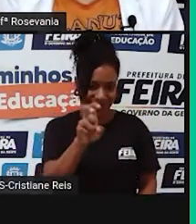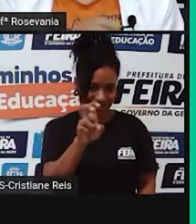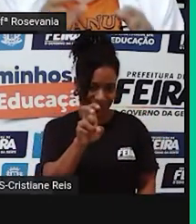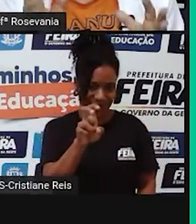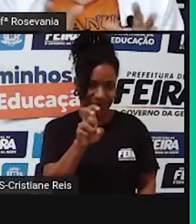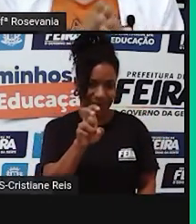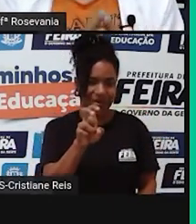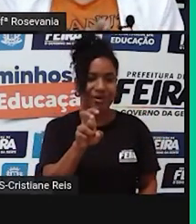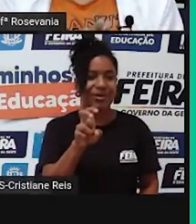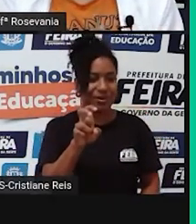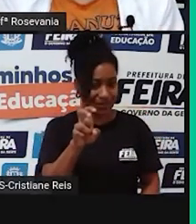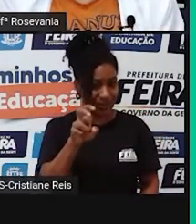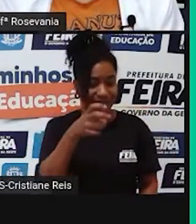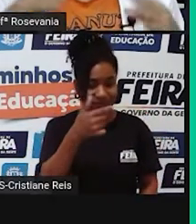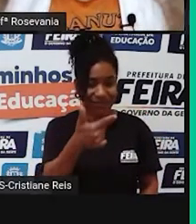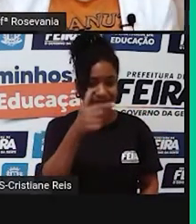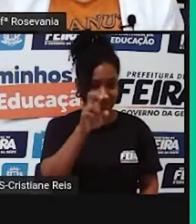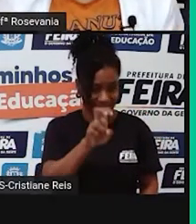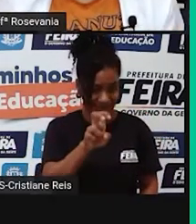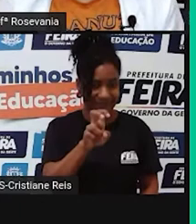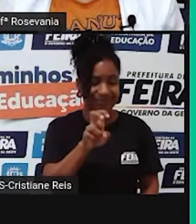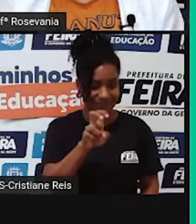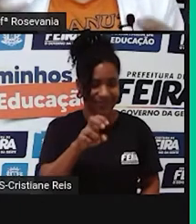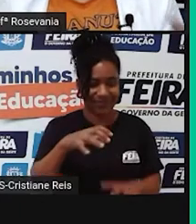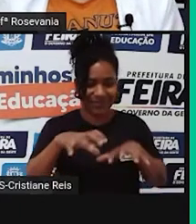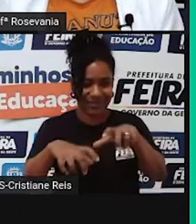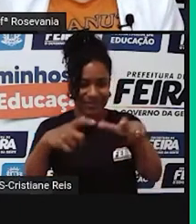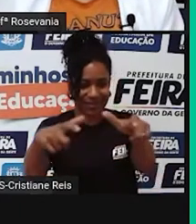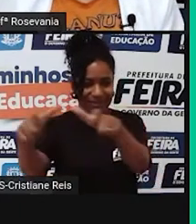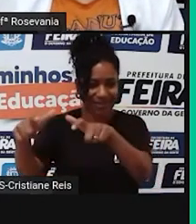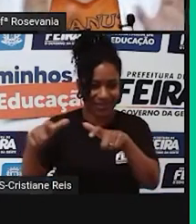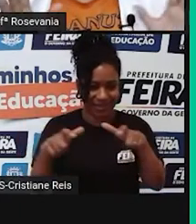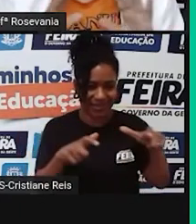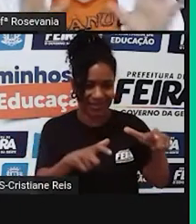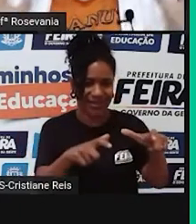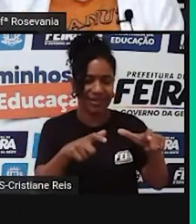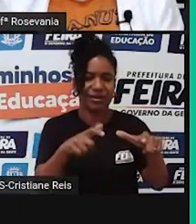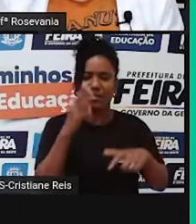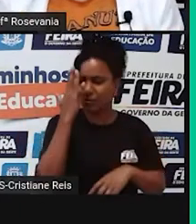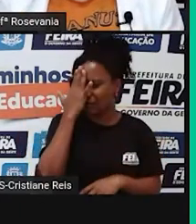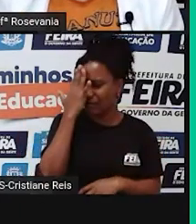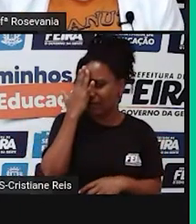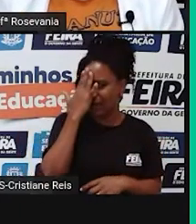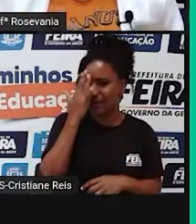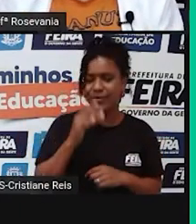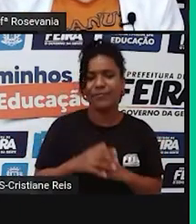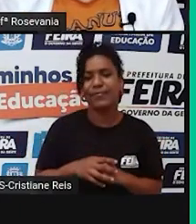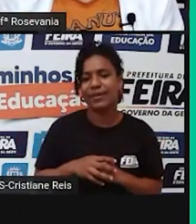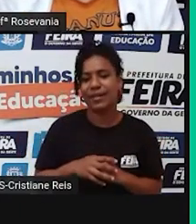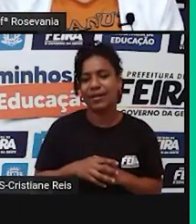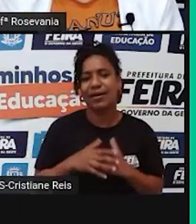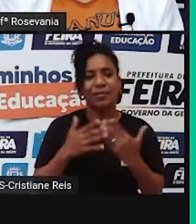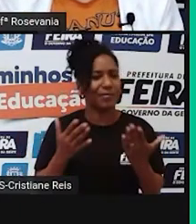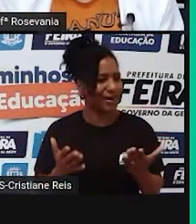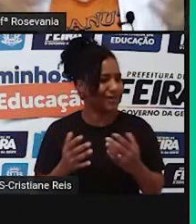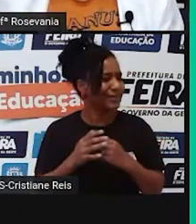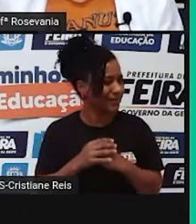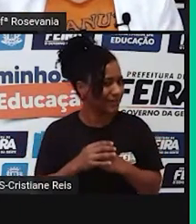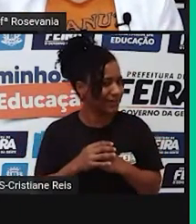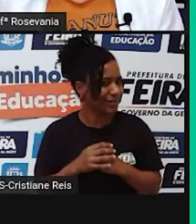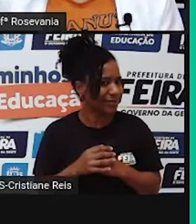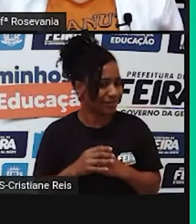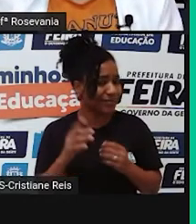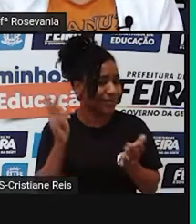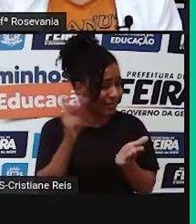habitantes por quilômetro quadrado. Aí sim, certo, tudo bem, eu sei que eu tenho esses 25, mas eles estão bem distribuídos